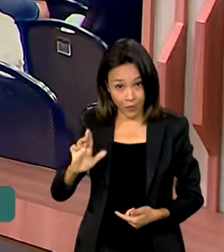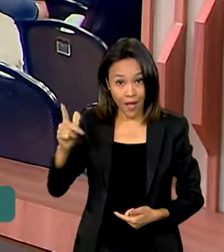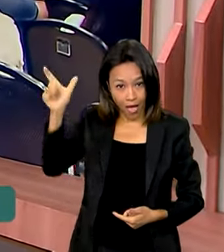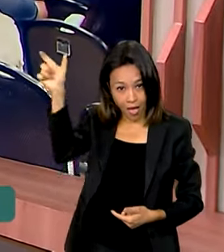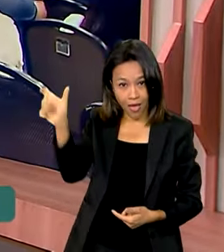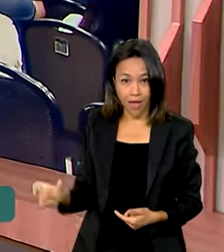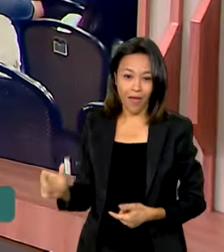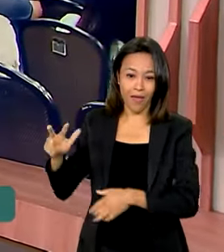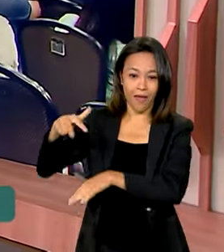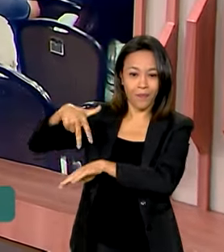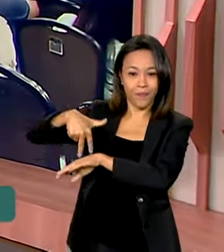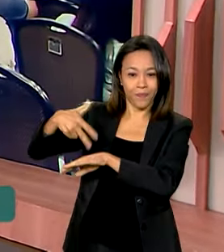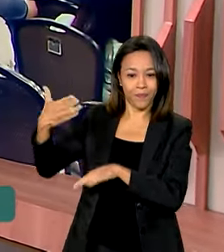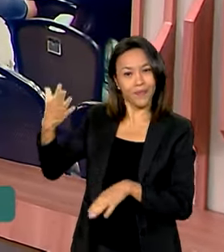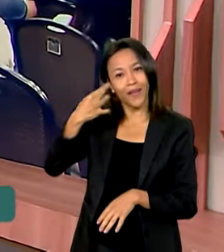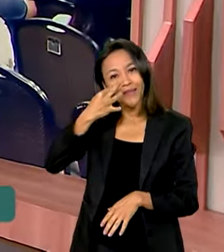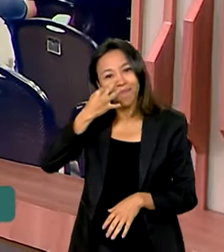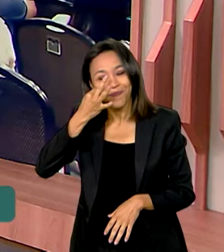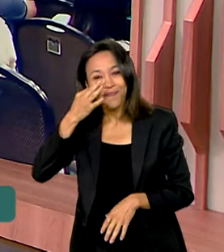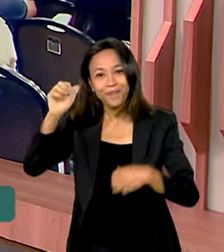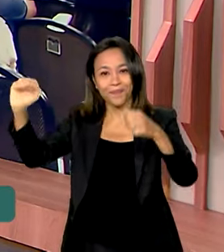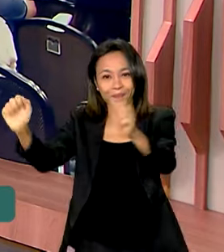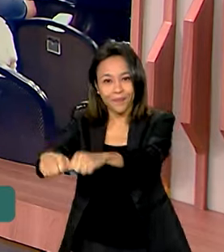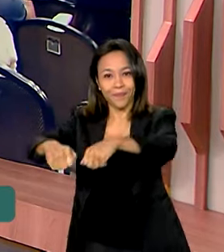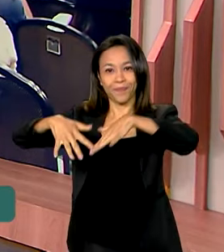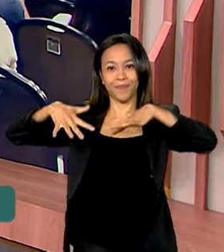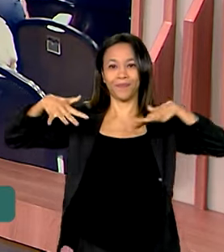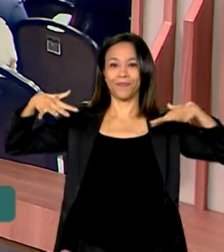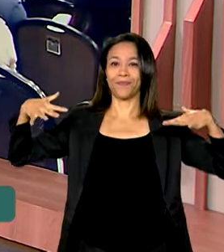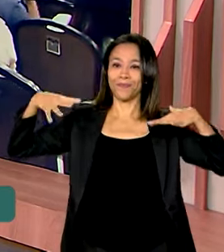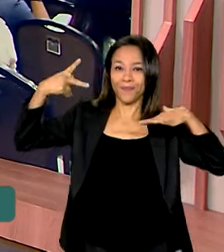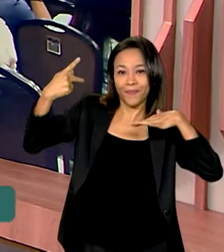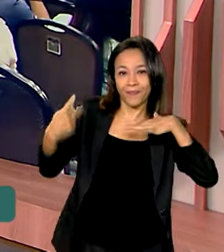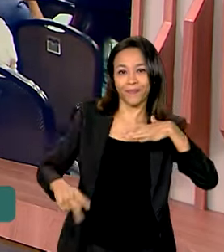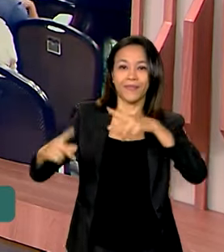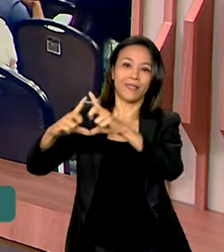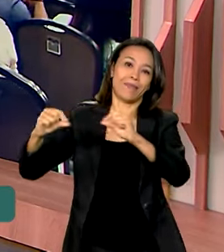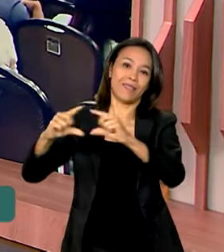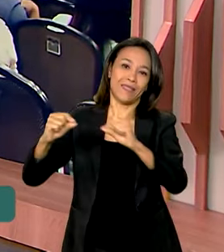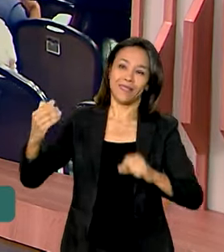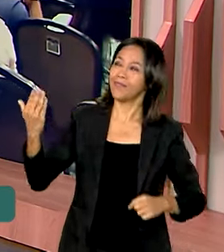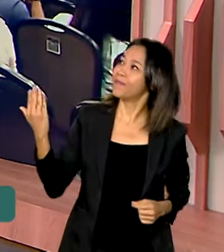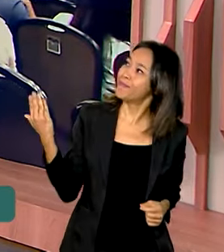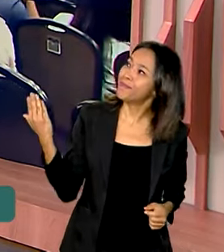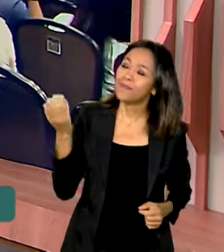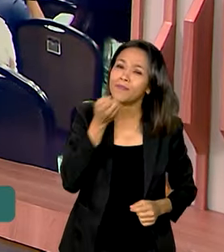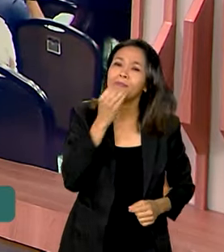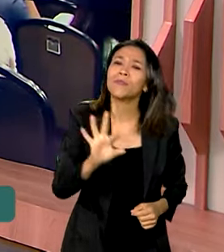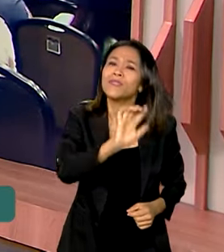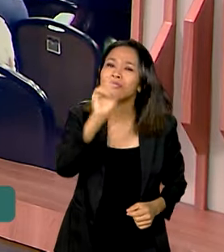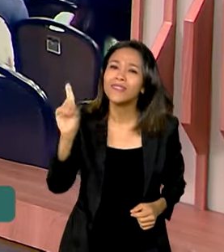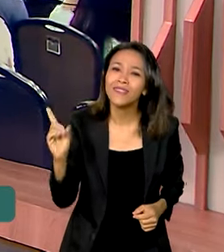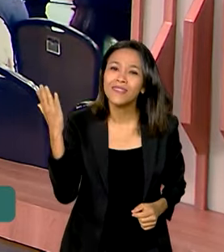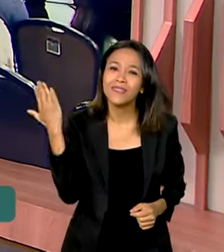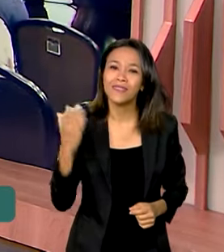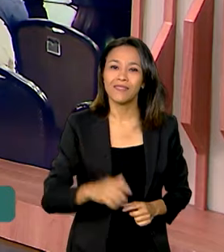Luciana Colares de Holanda, que está lá no Centro Internacional de Convenções do Brasil, aqui em Brasília. Bom dia, Luciana.